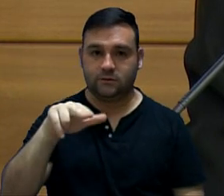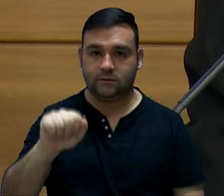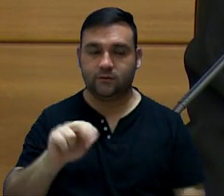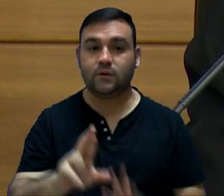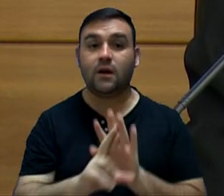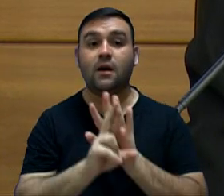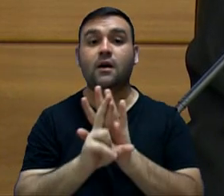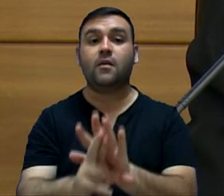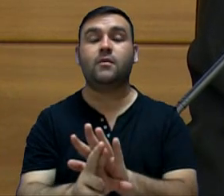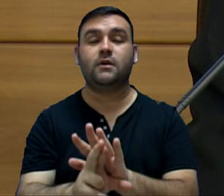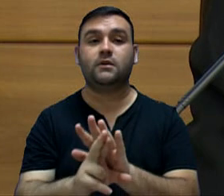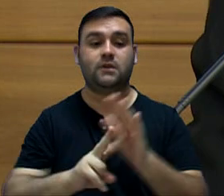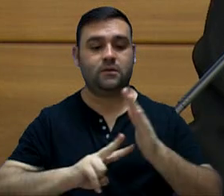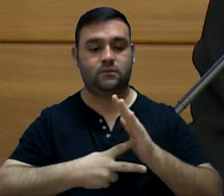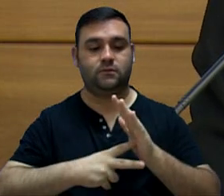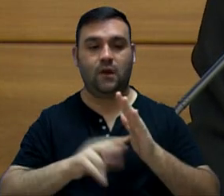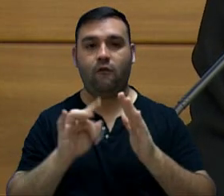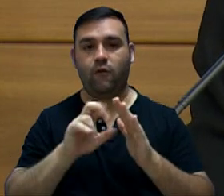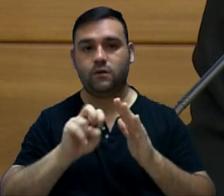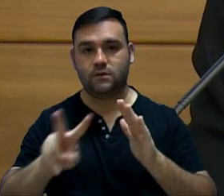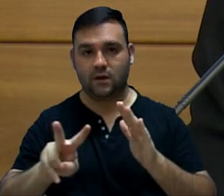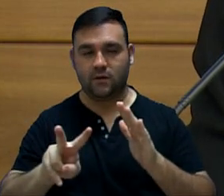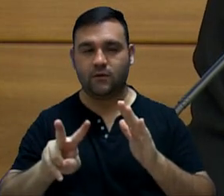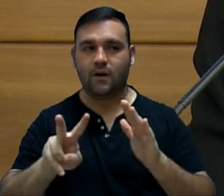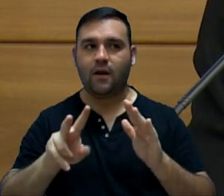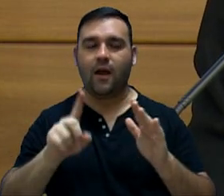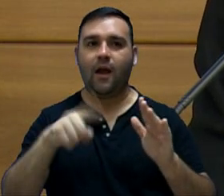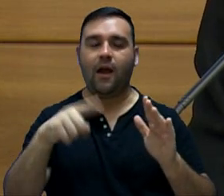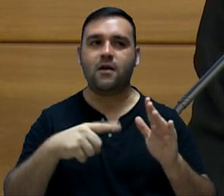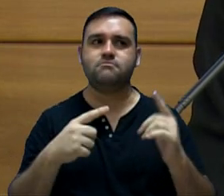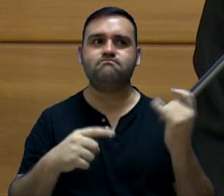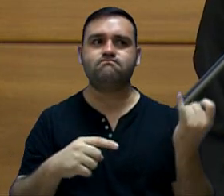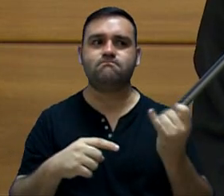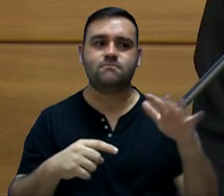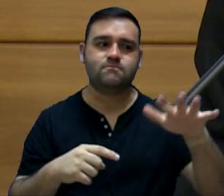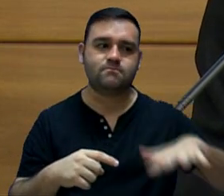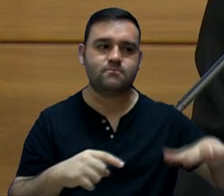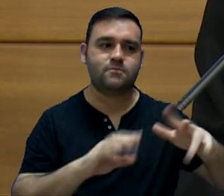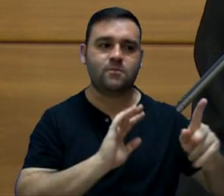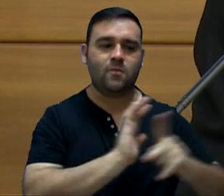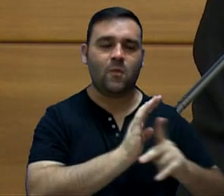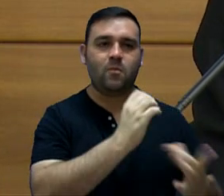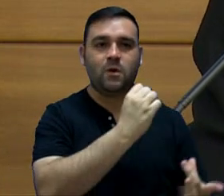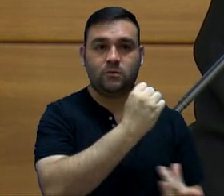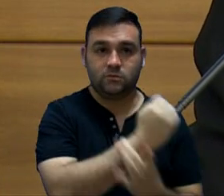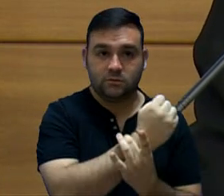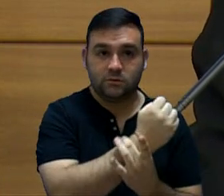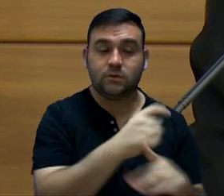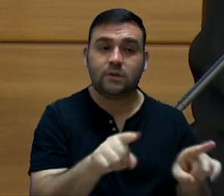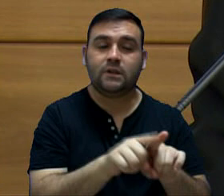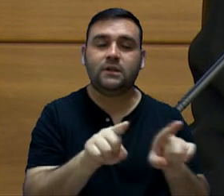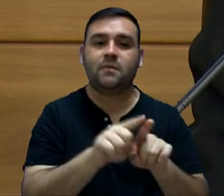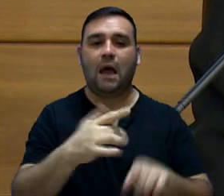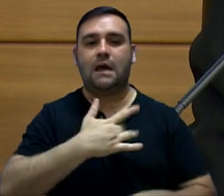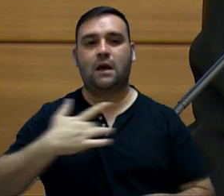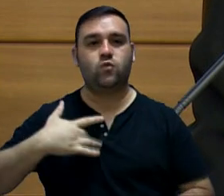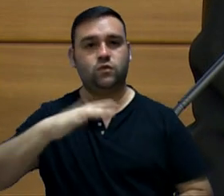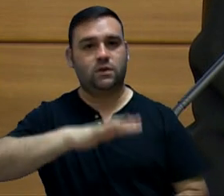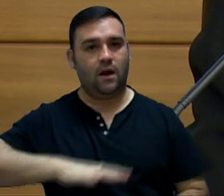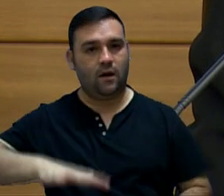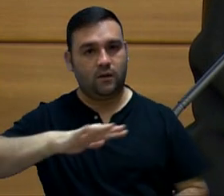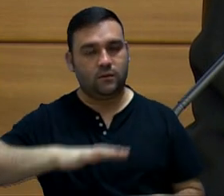representando o FUNSERV, são duas fundações, tanto na área da previdência quanto na área da saúde.